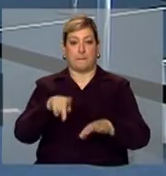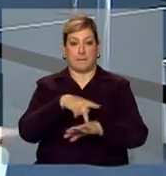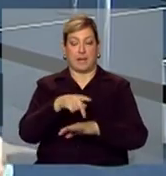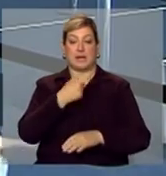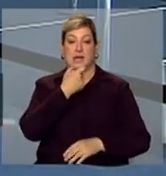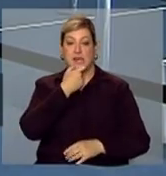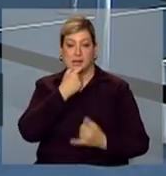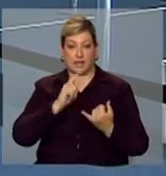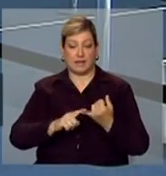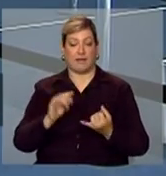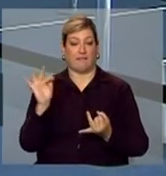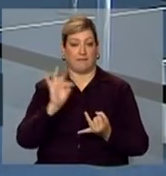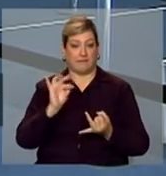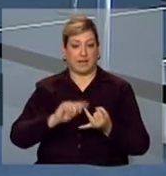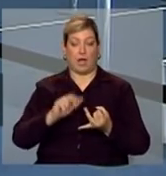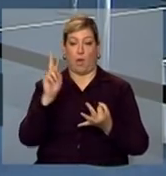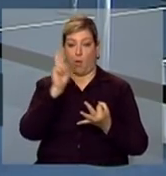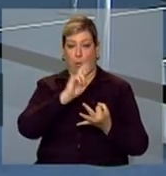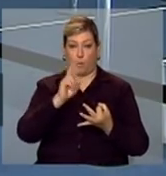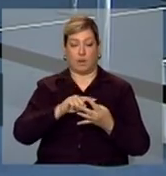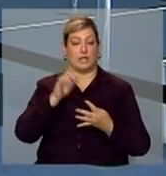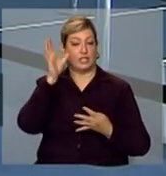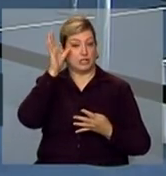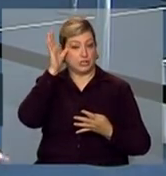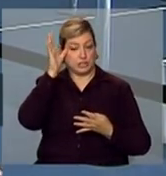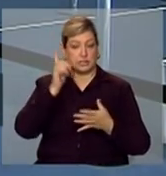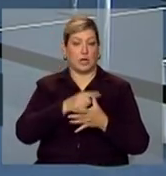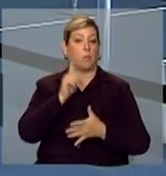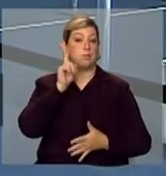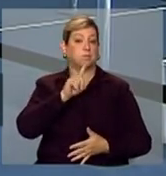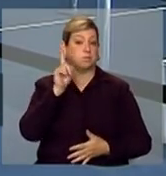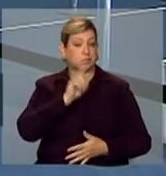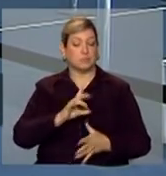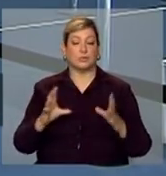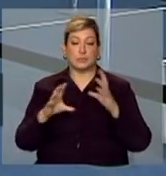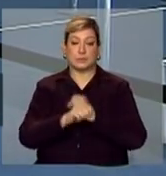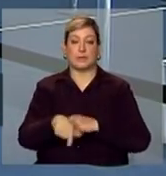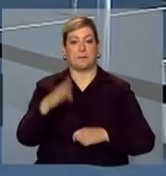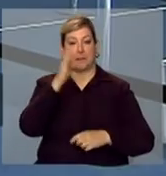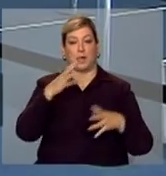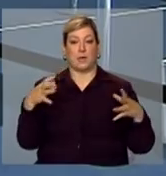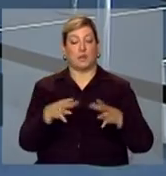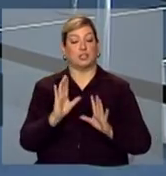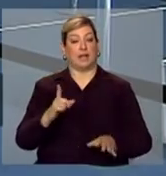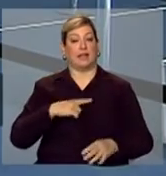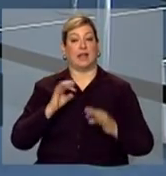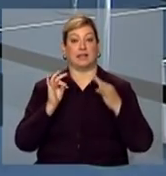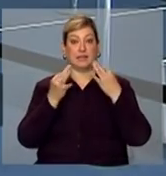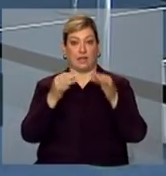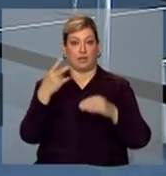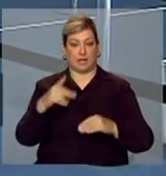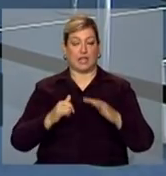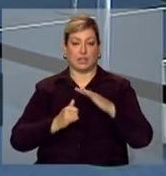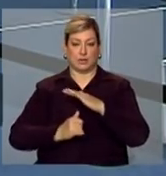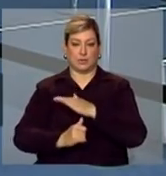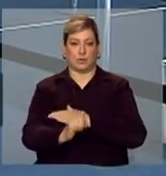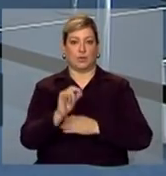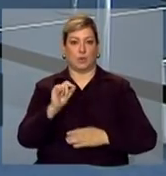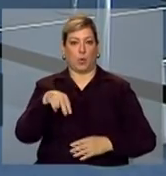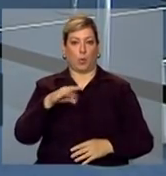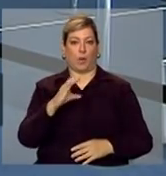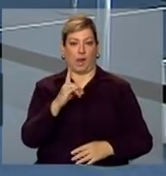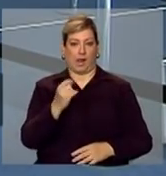Inglaterra, França, Rússia, China e Estados Unidos, que já detém a tecnologia do submarino